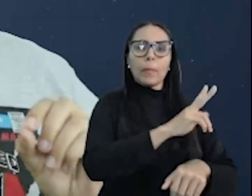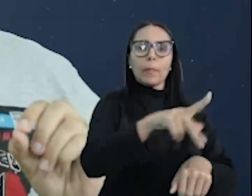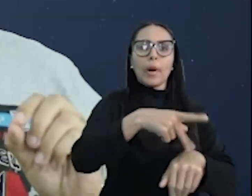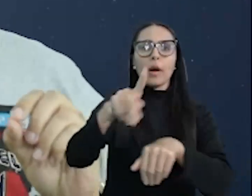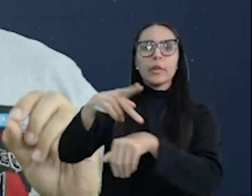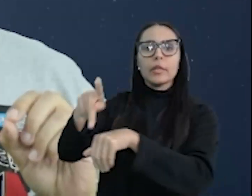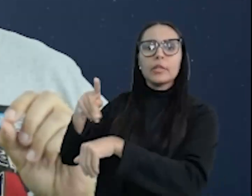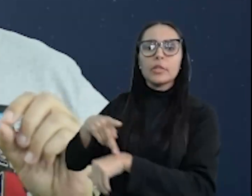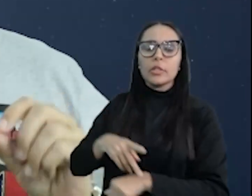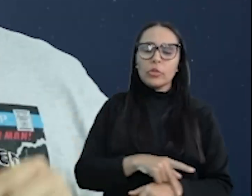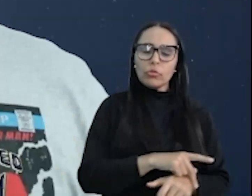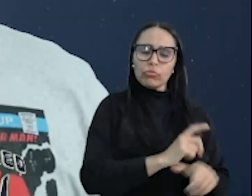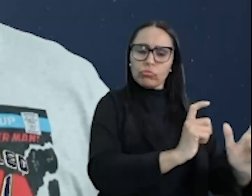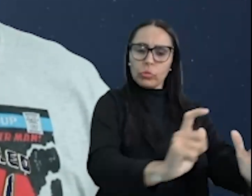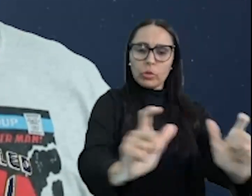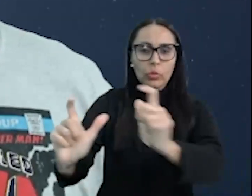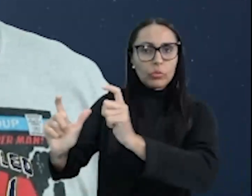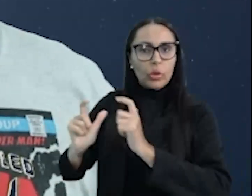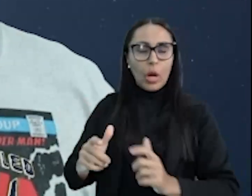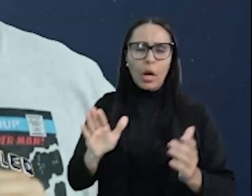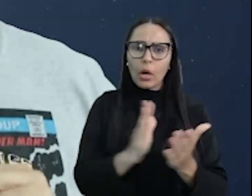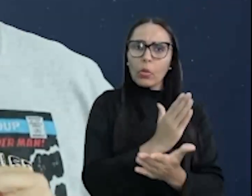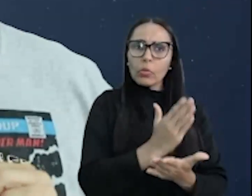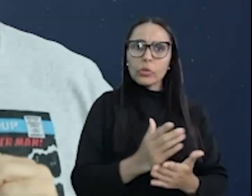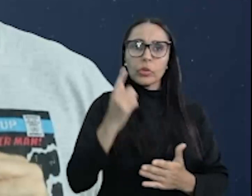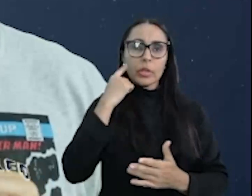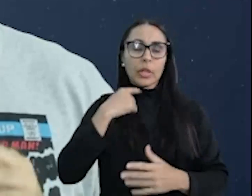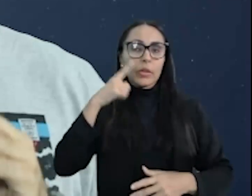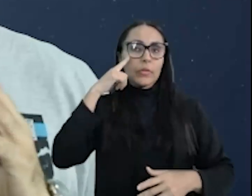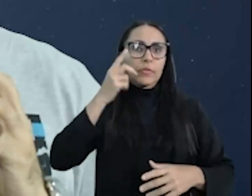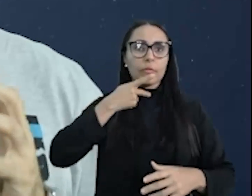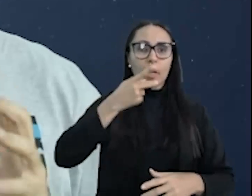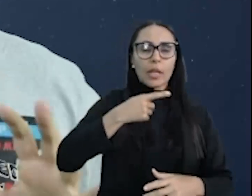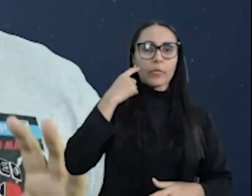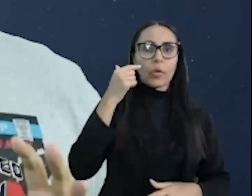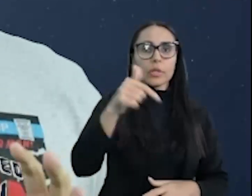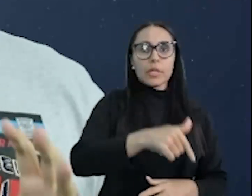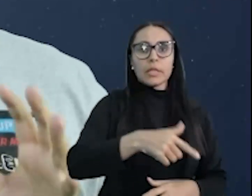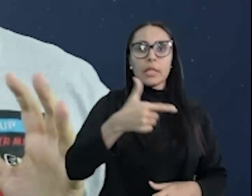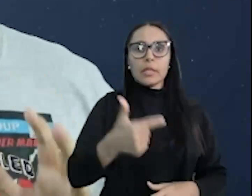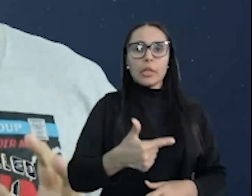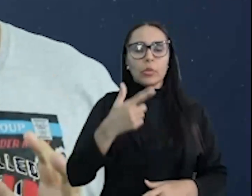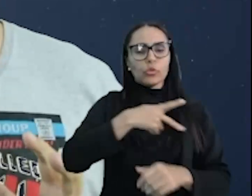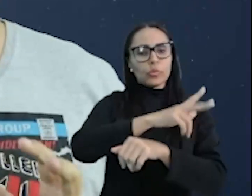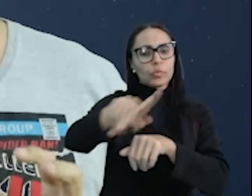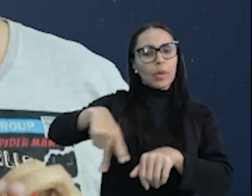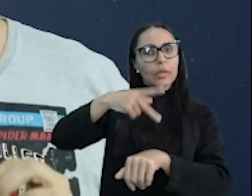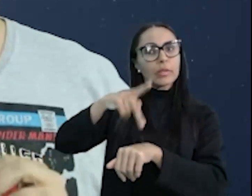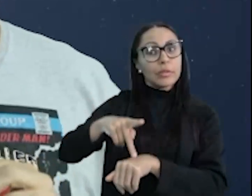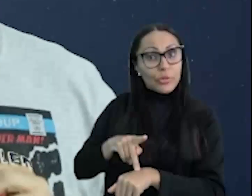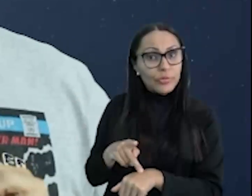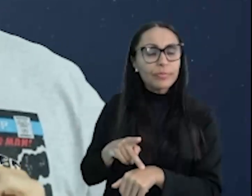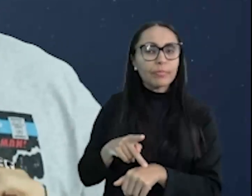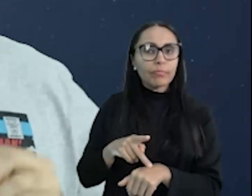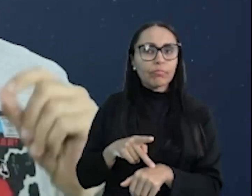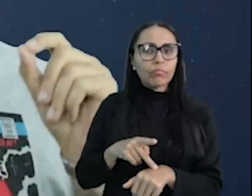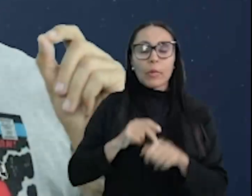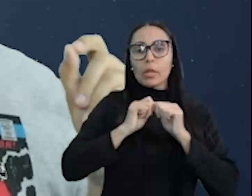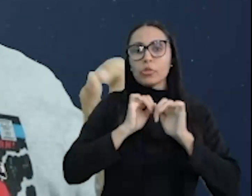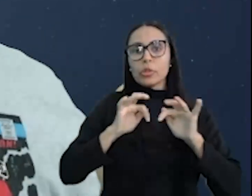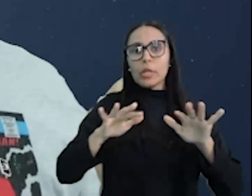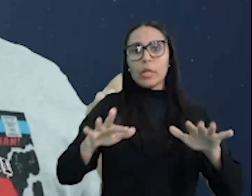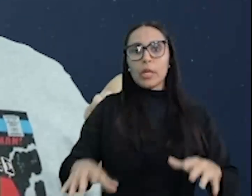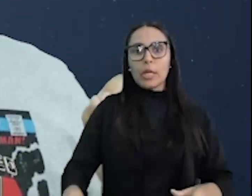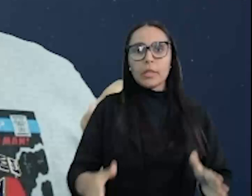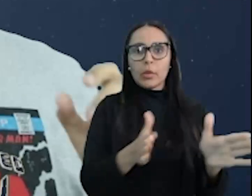todos os continentes. Alguns historiadores dizem que foram 72 países. Estendeu-se de